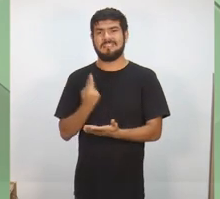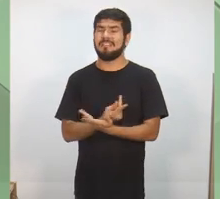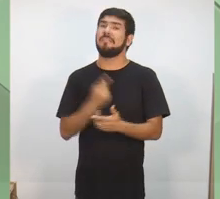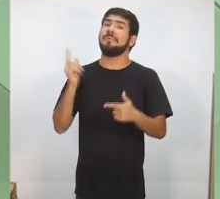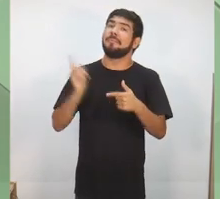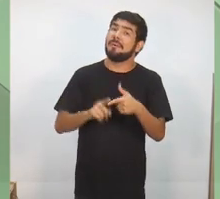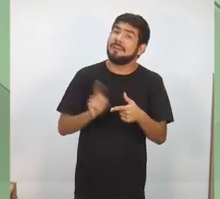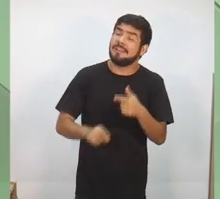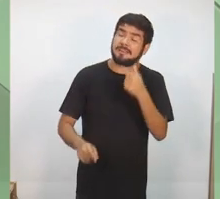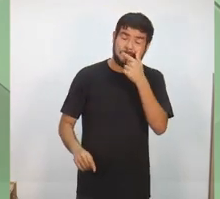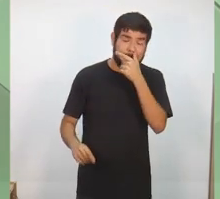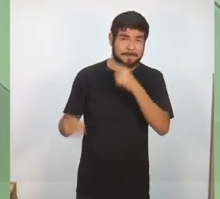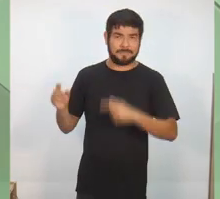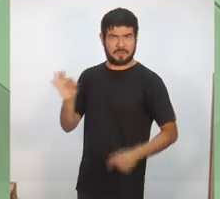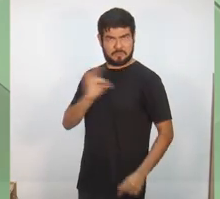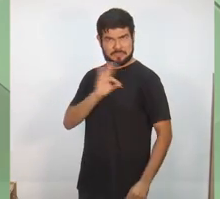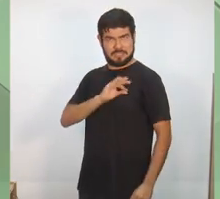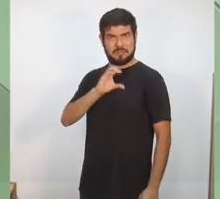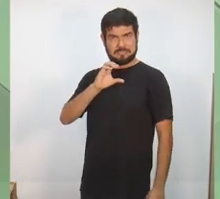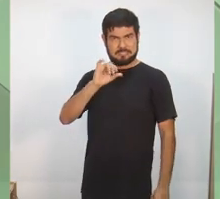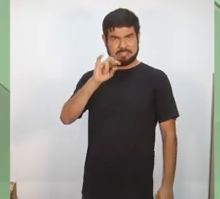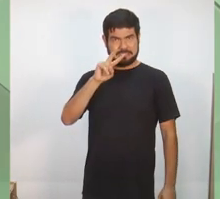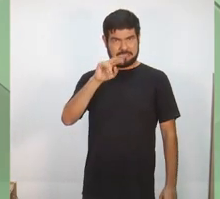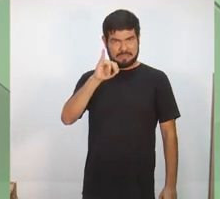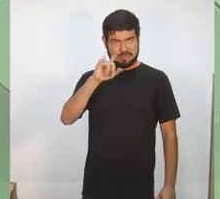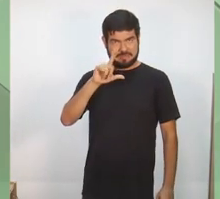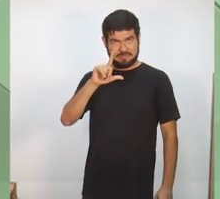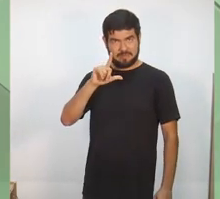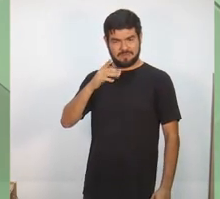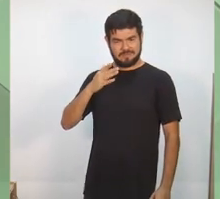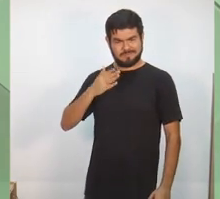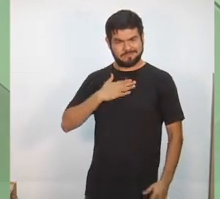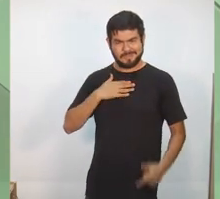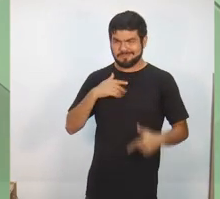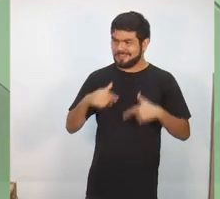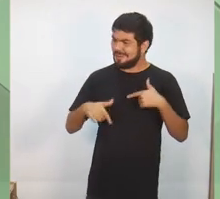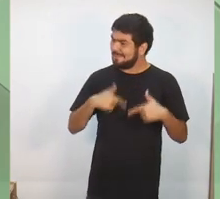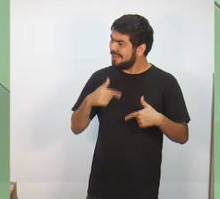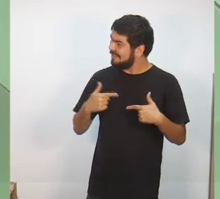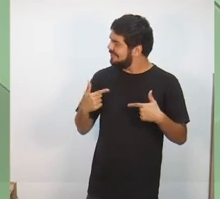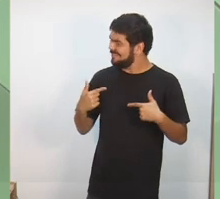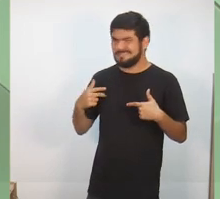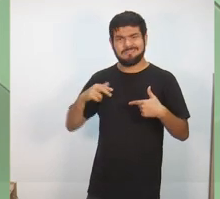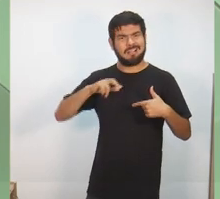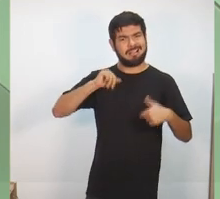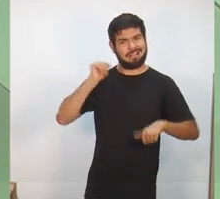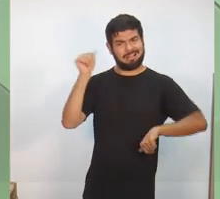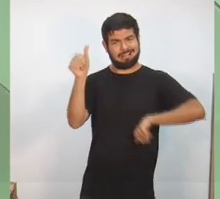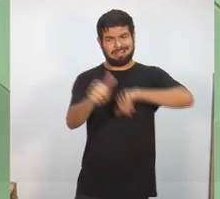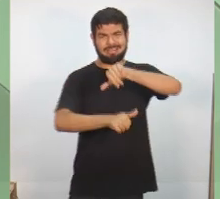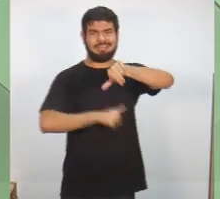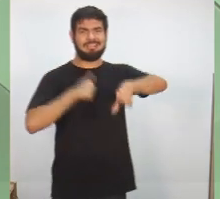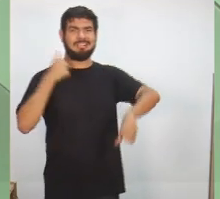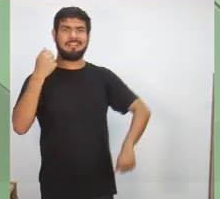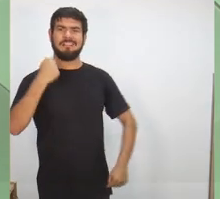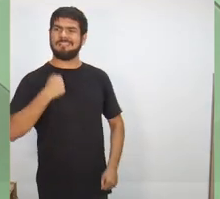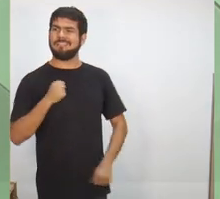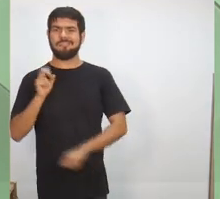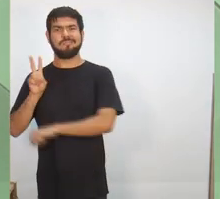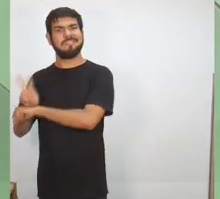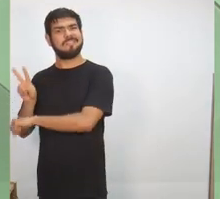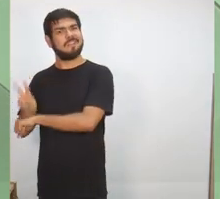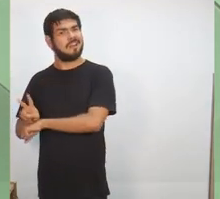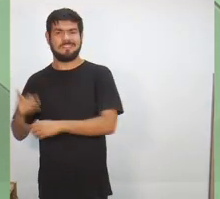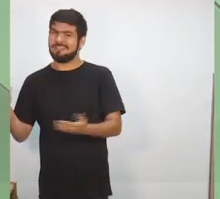porque aí o policial civil, ao invés de fazer seu trabalho, acaba fazendo um trabalho que é de um agente penitenciário. Isso é desvio de